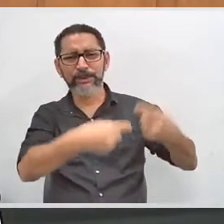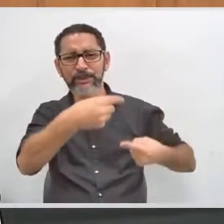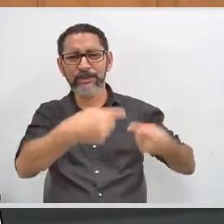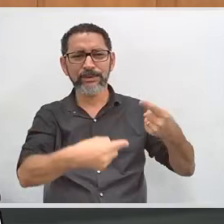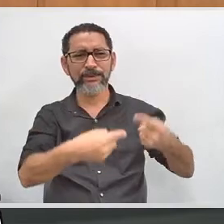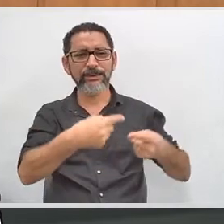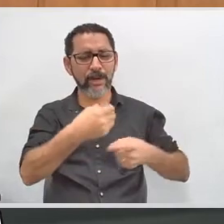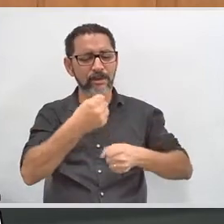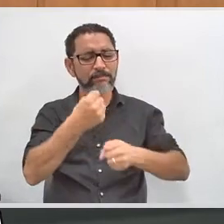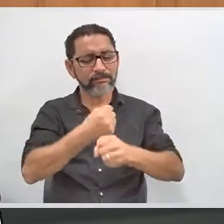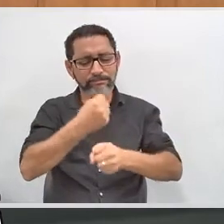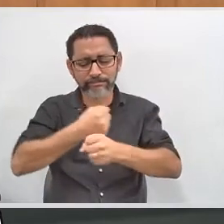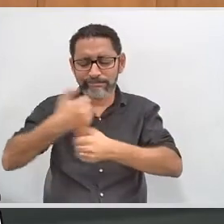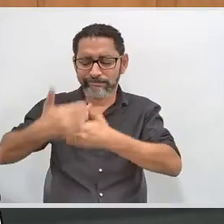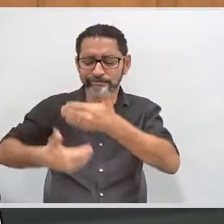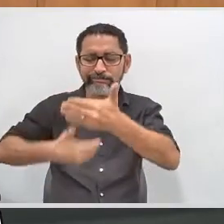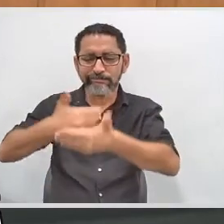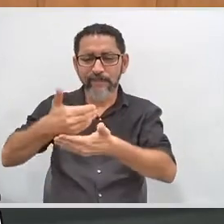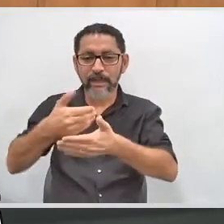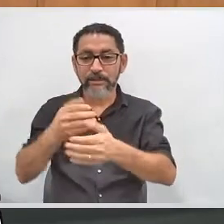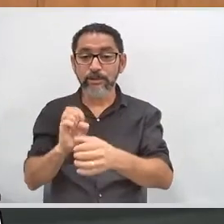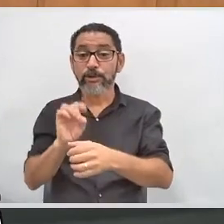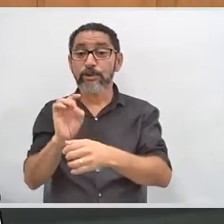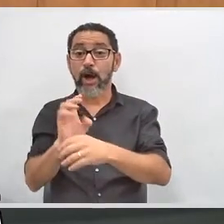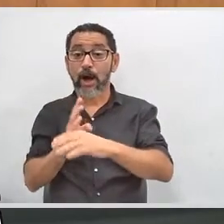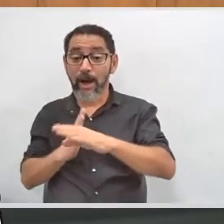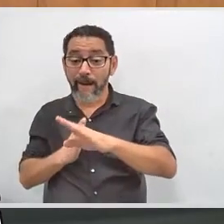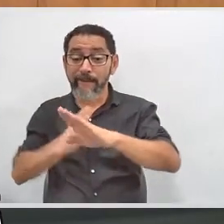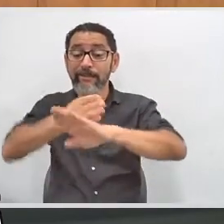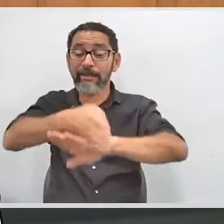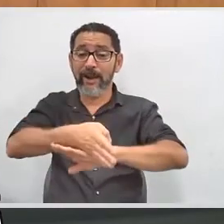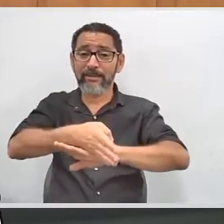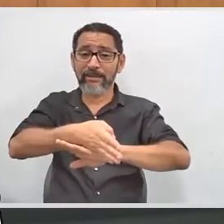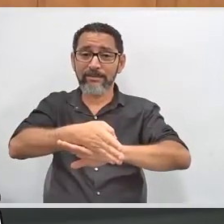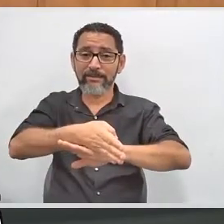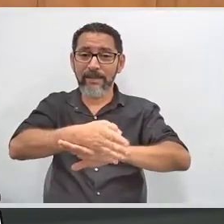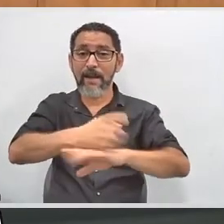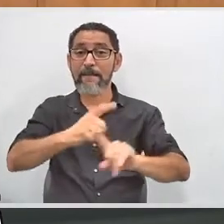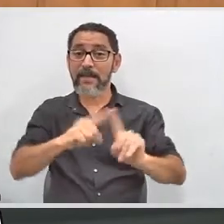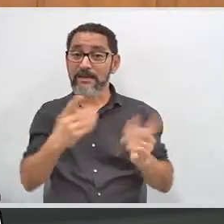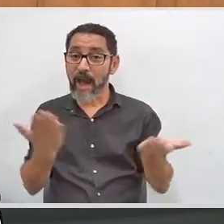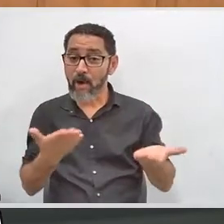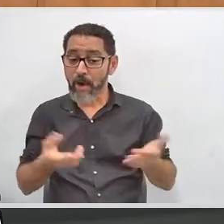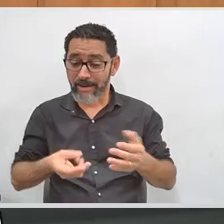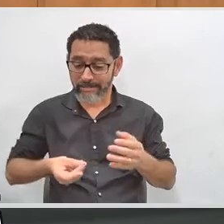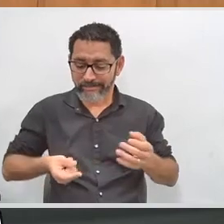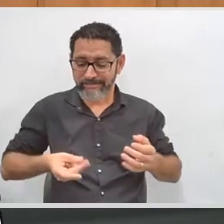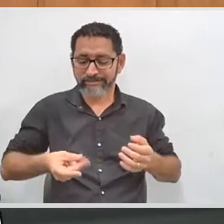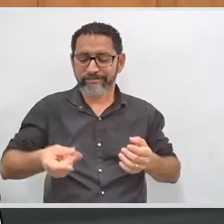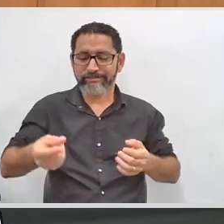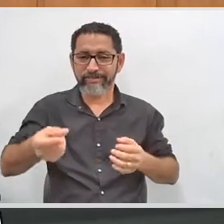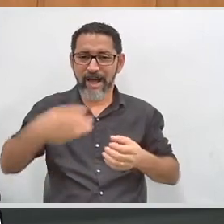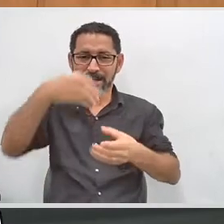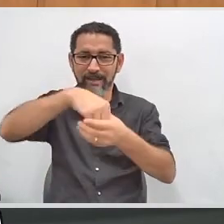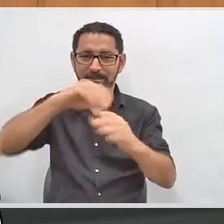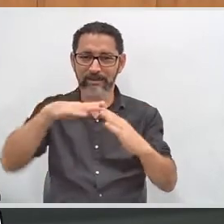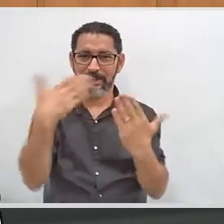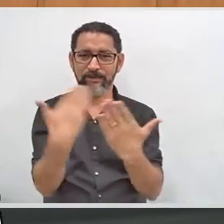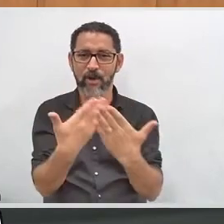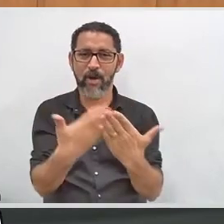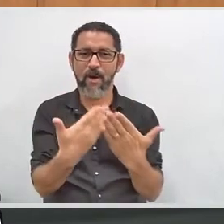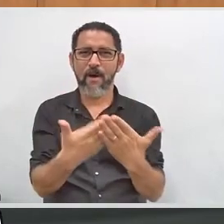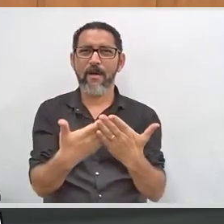construir da entrada e do acesso e da permanência do nosso estudante nas nossas escolas,